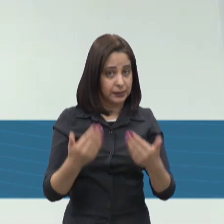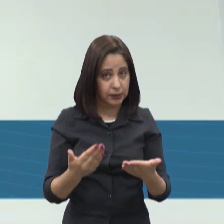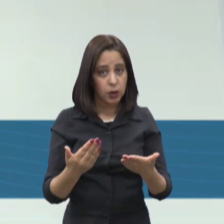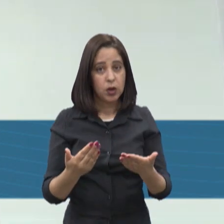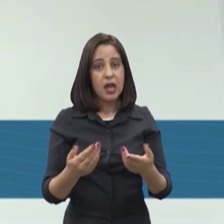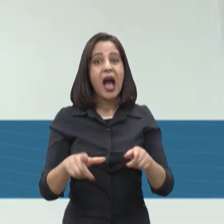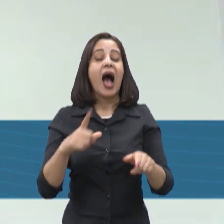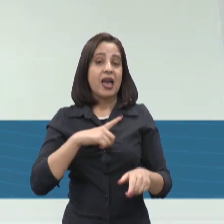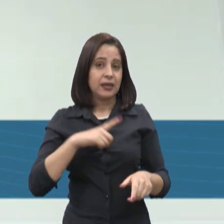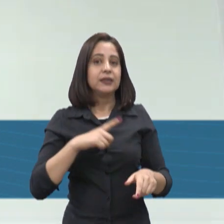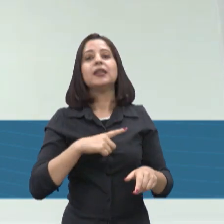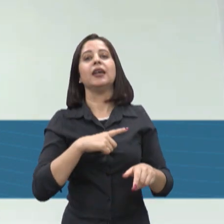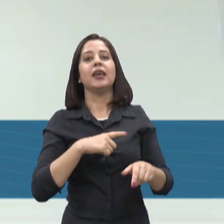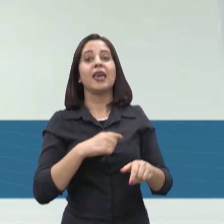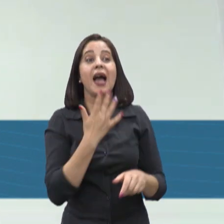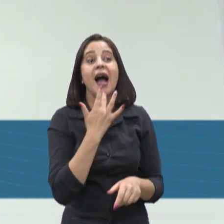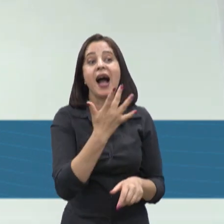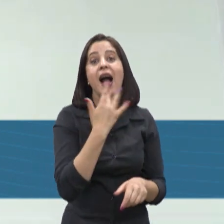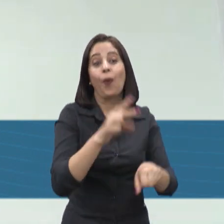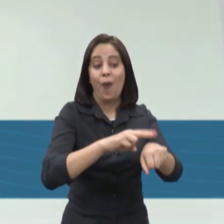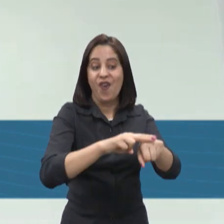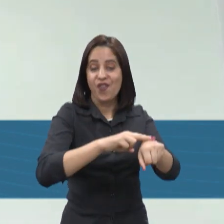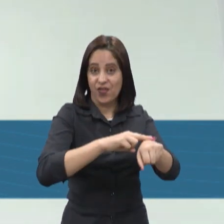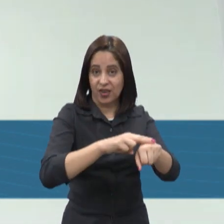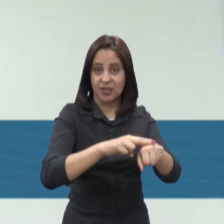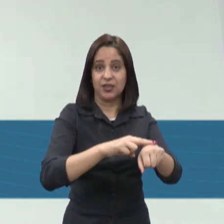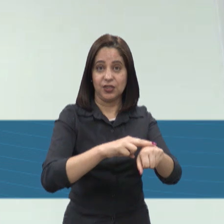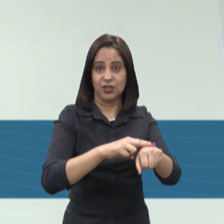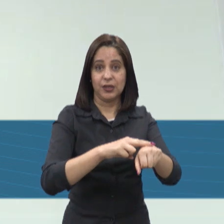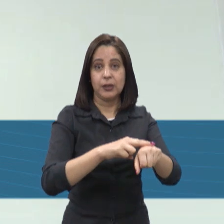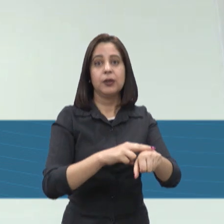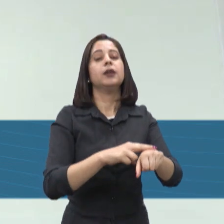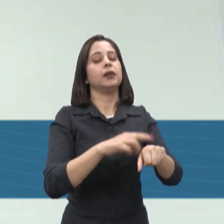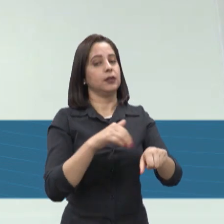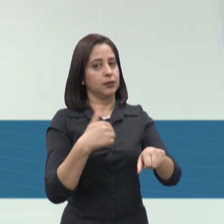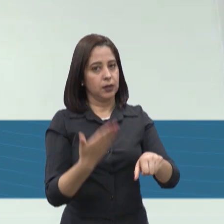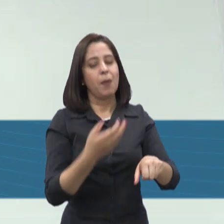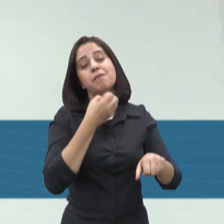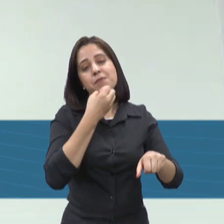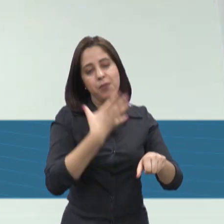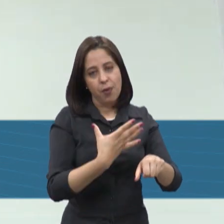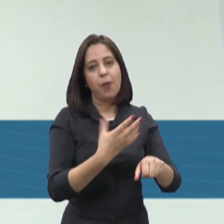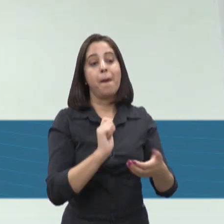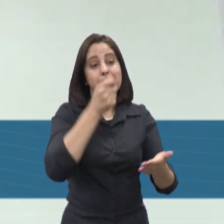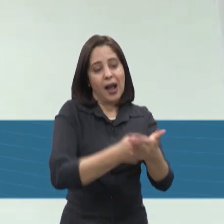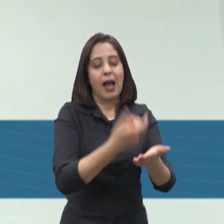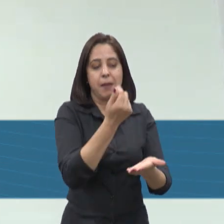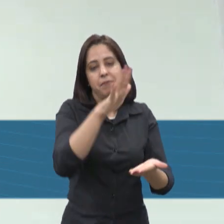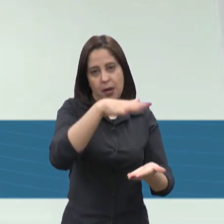bandeira, né? A bandeira verde. Então, tendo a bandeira verde, vai realmente pagar menos.